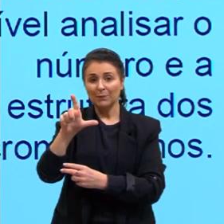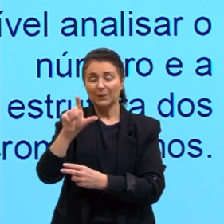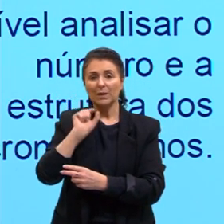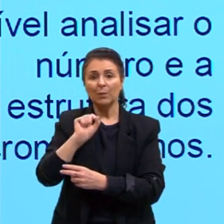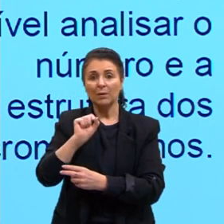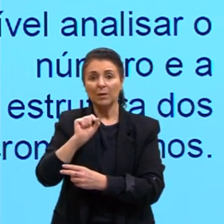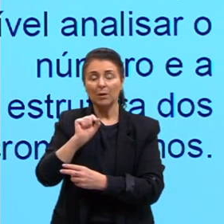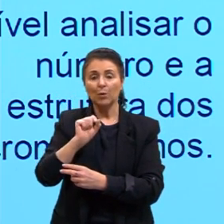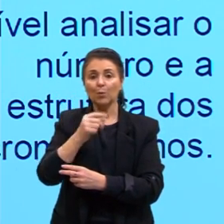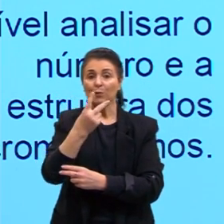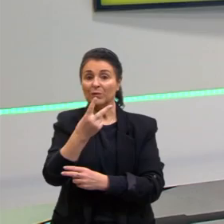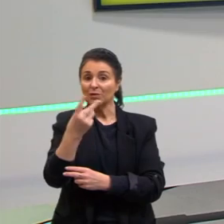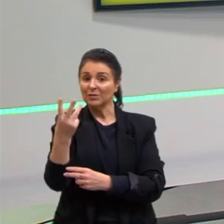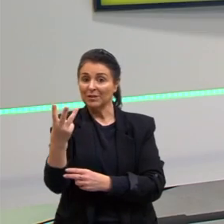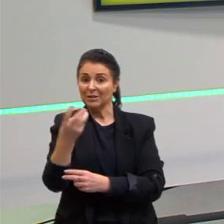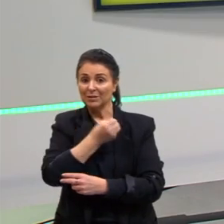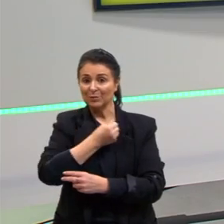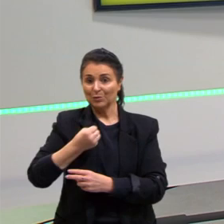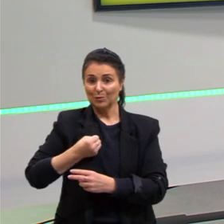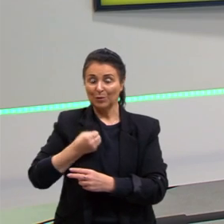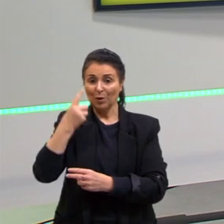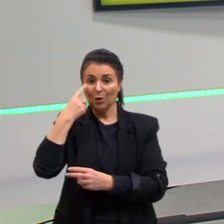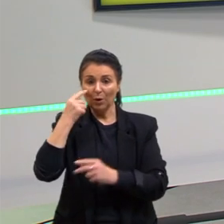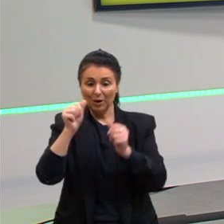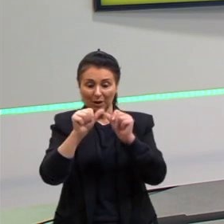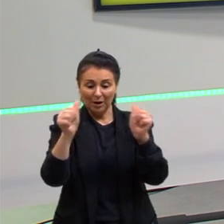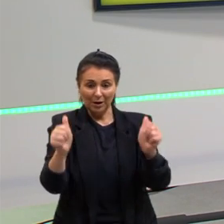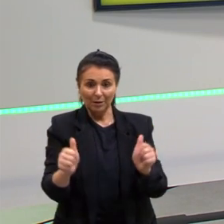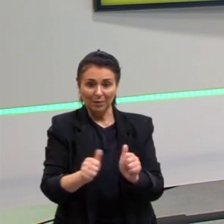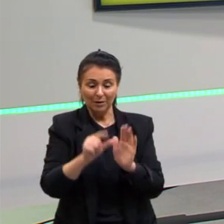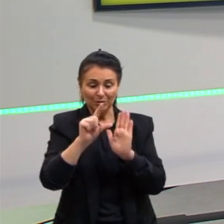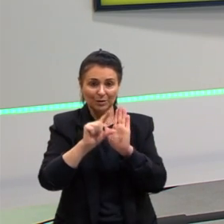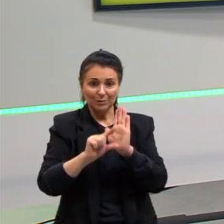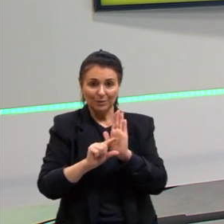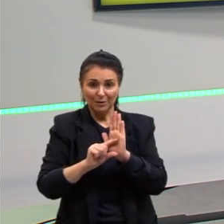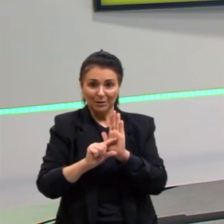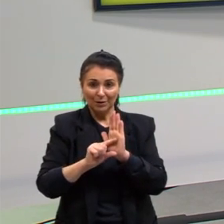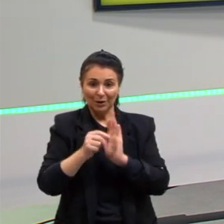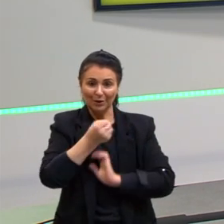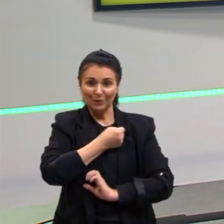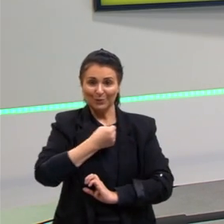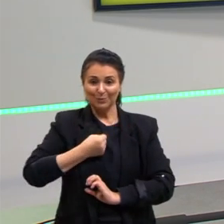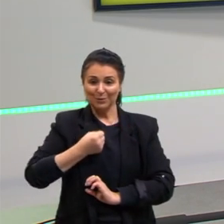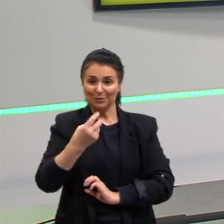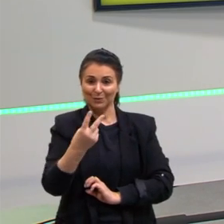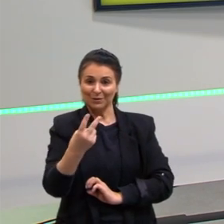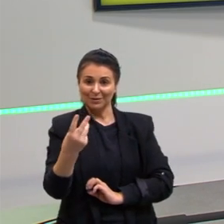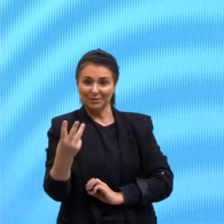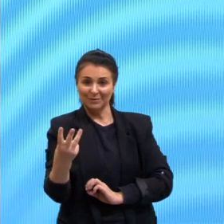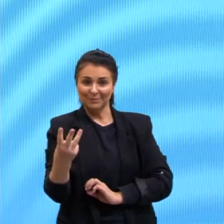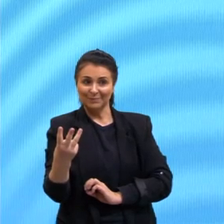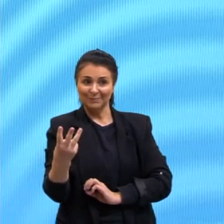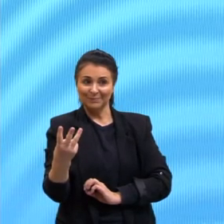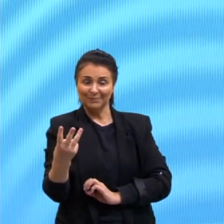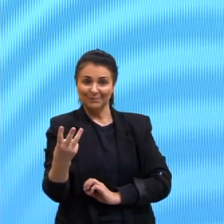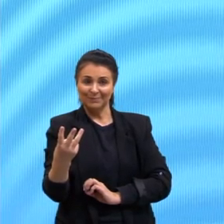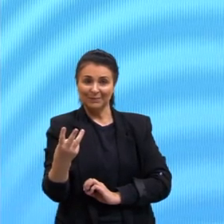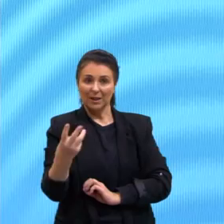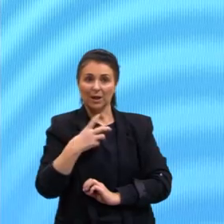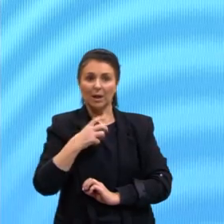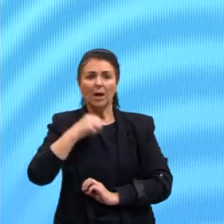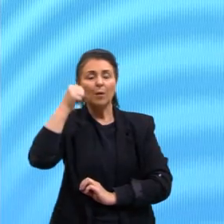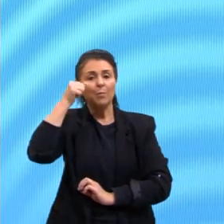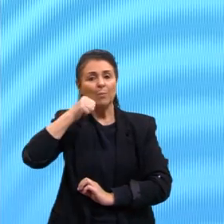Aqui nessa imagem menor, a gente pode visualizar o cromossomo de número 23. Então, em